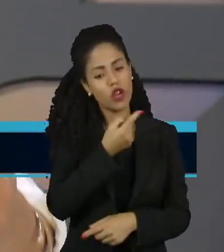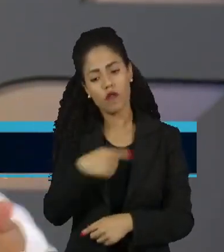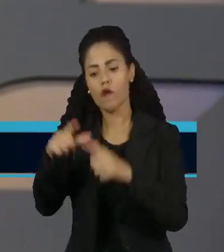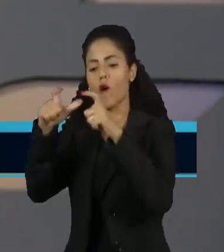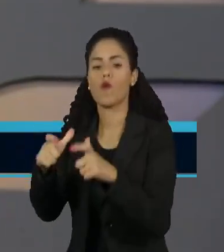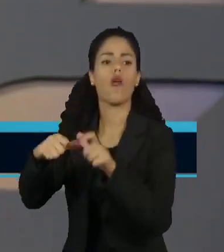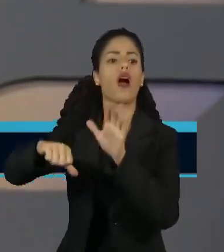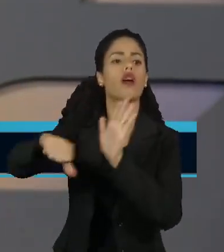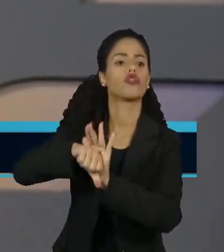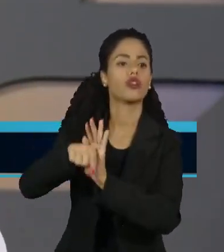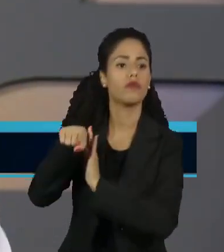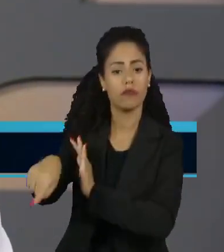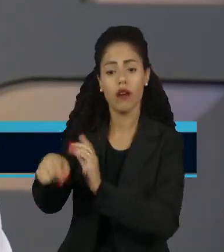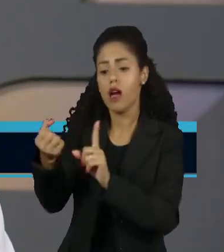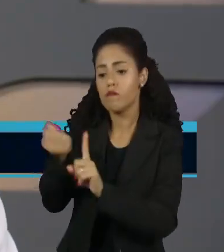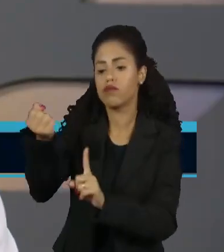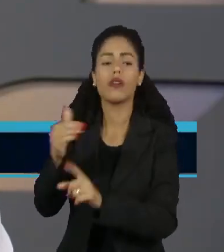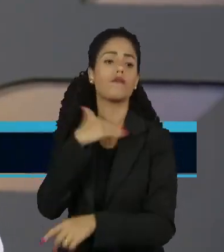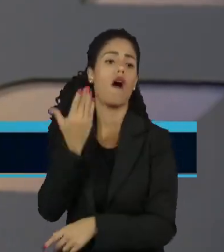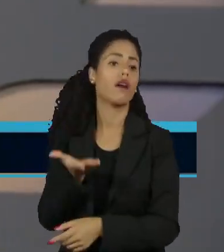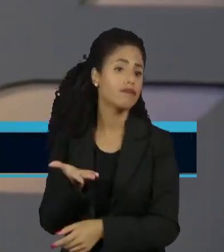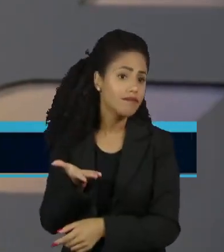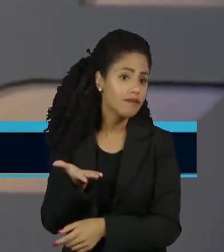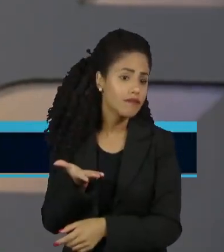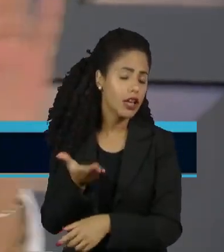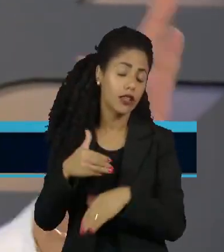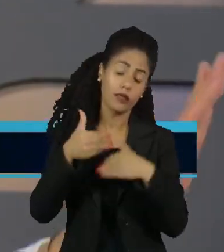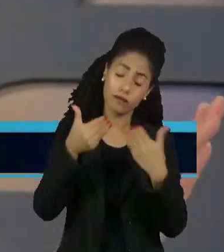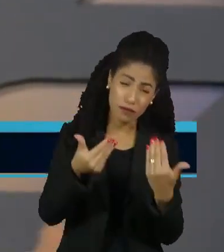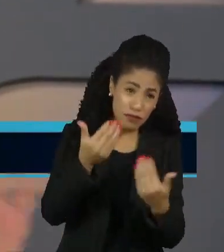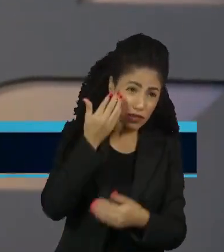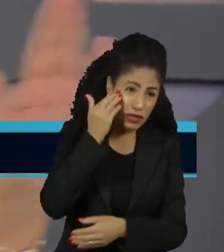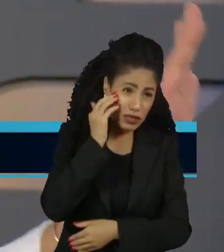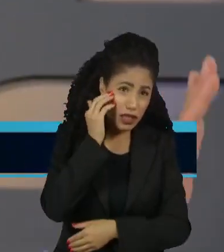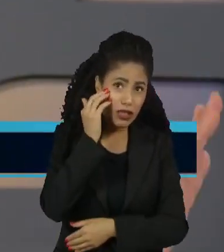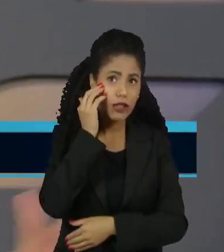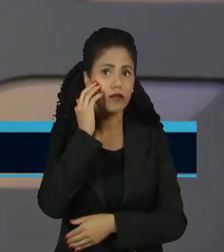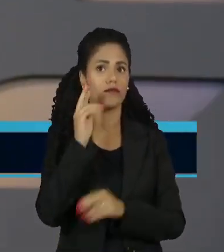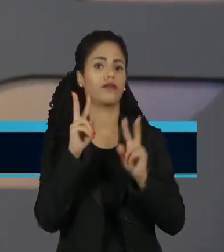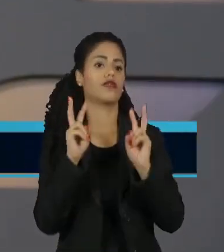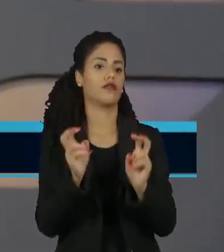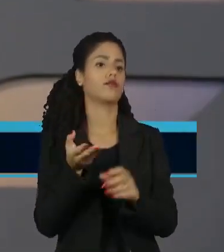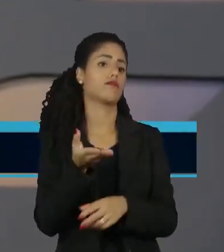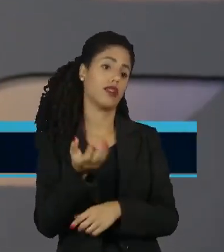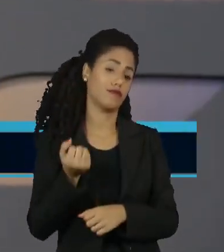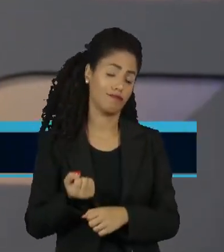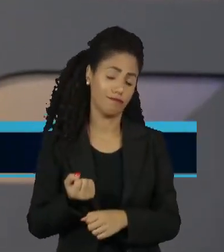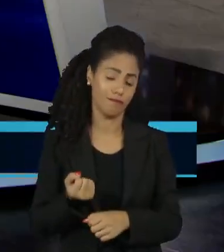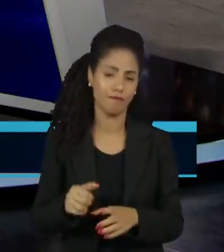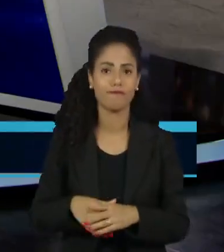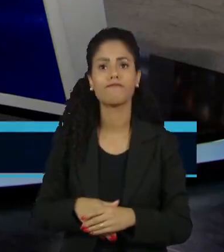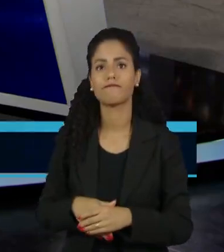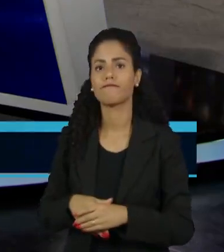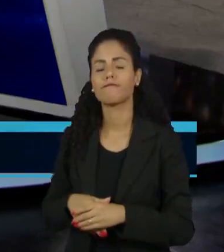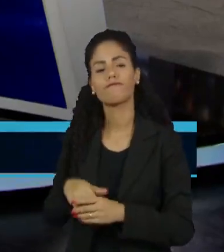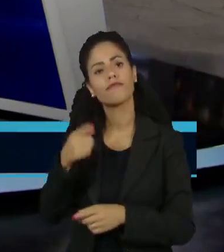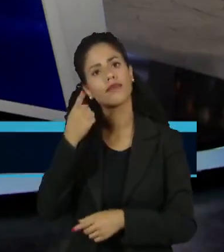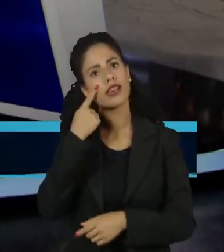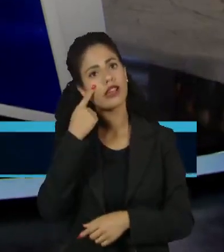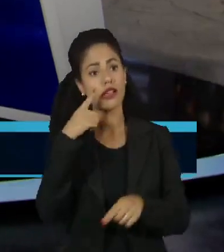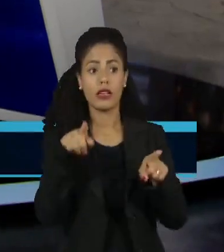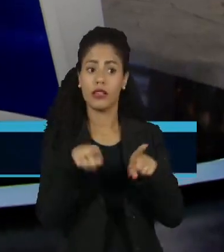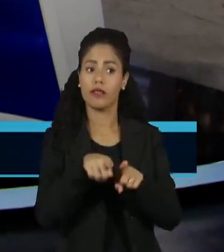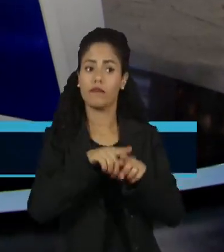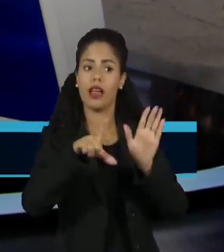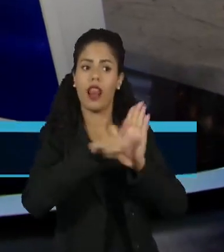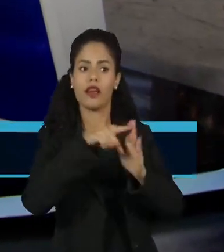contraceptivo e não é esse discurso moralidade. Não falemos sobre isso para que não exista. Agora, por outro lado, existe lei que